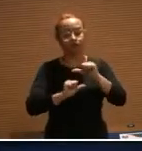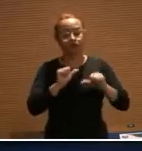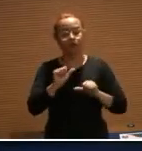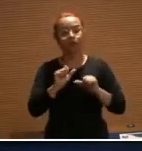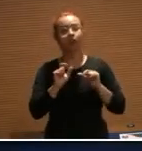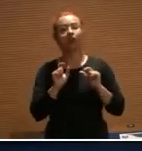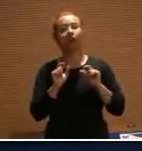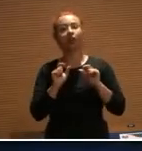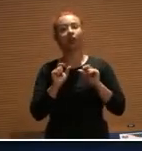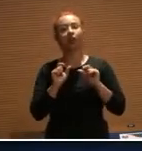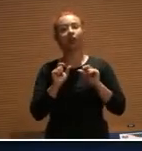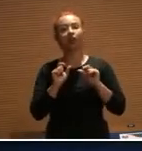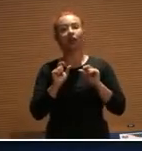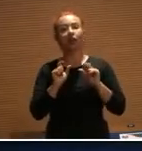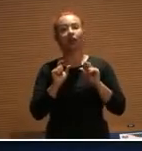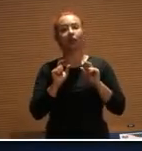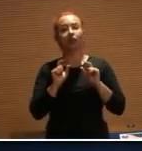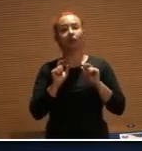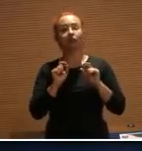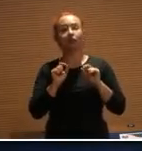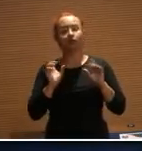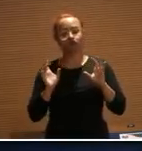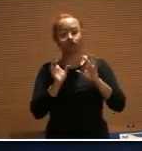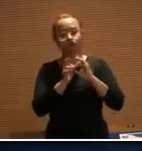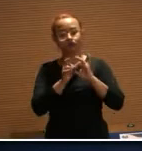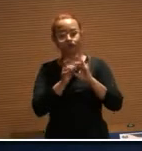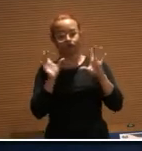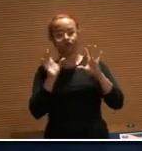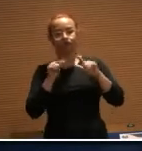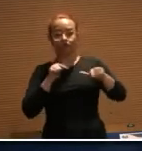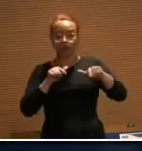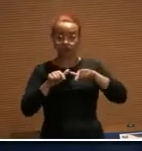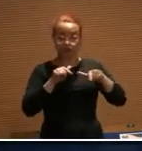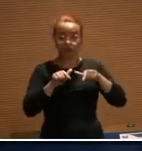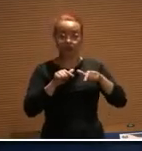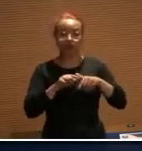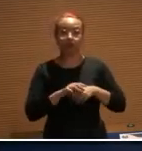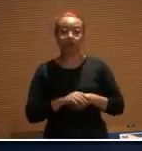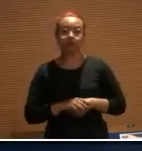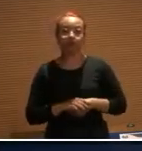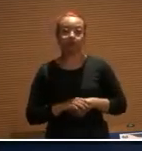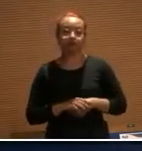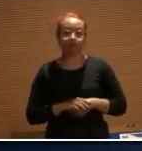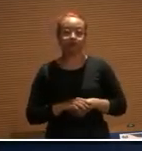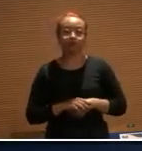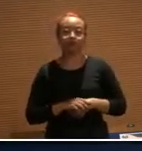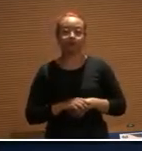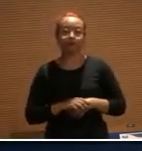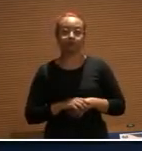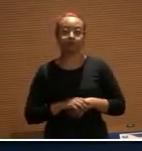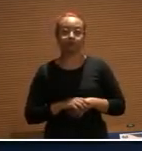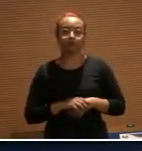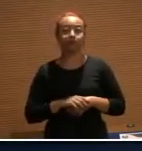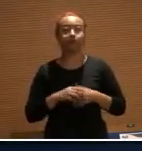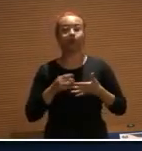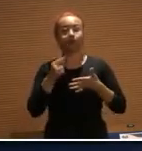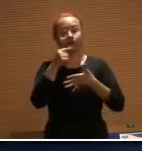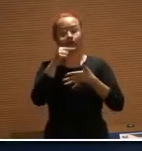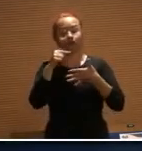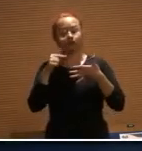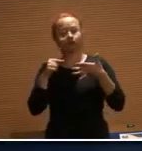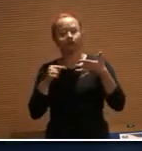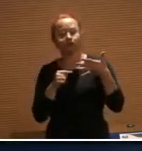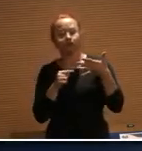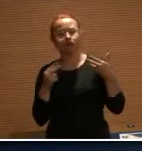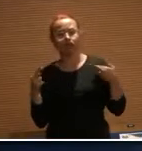que é próprio e típico do vínculo empregatício. Dentro dessa constatação, os elementos estão presentes na relação de emprego,